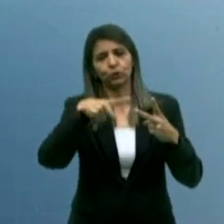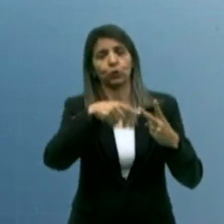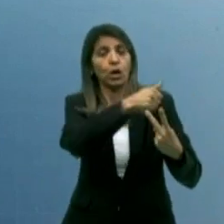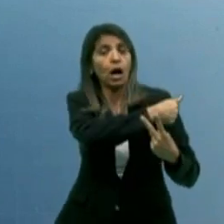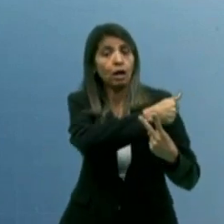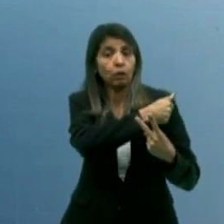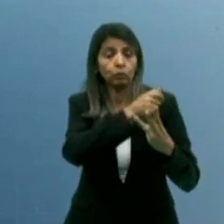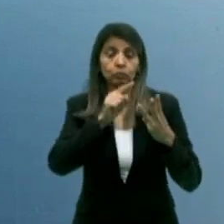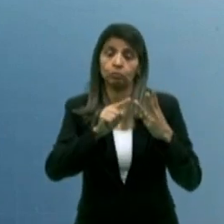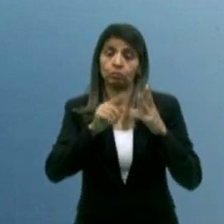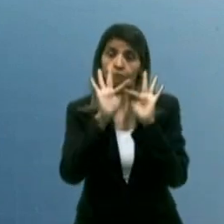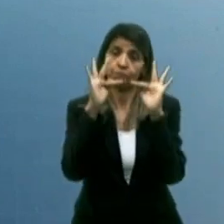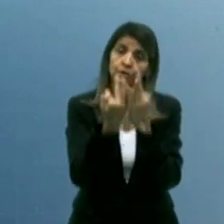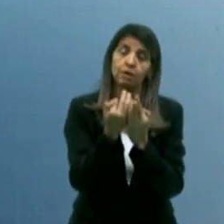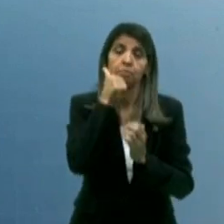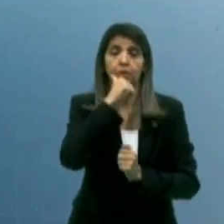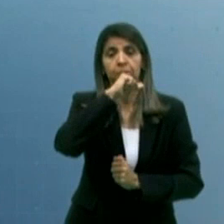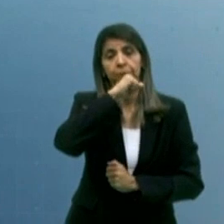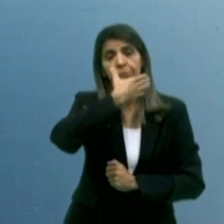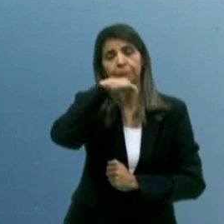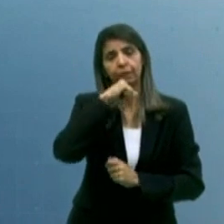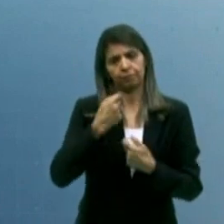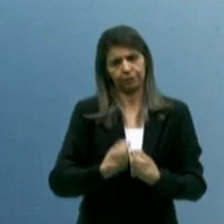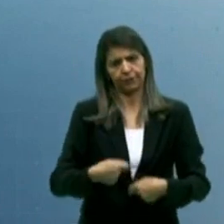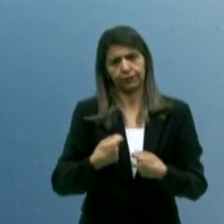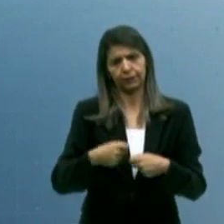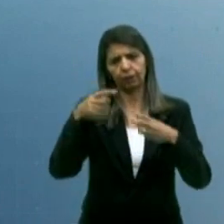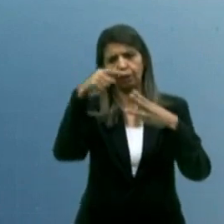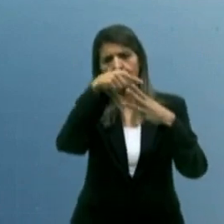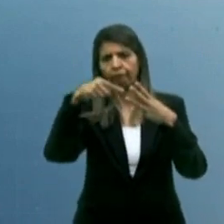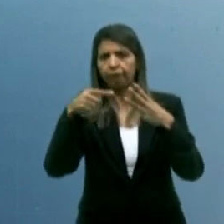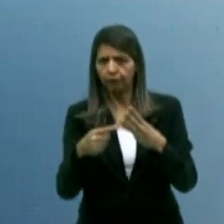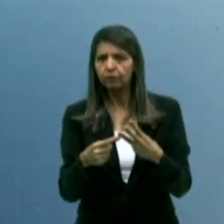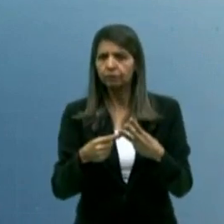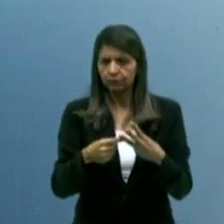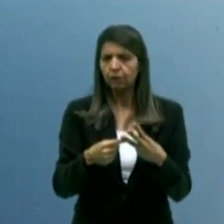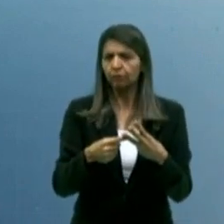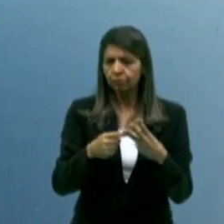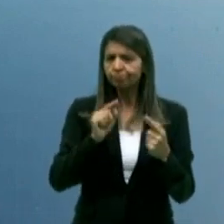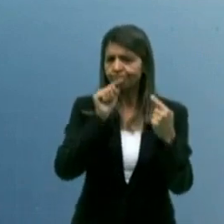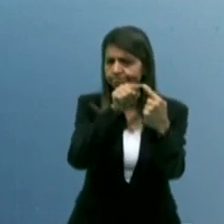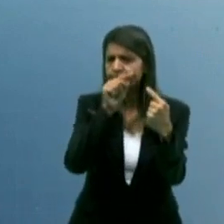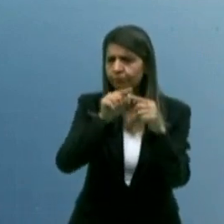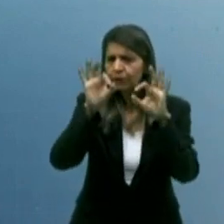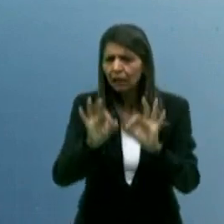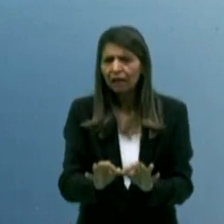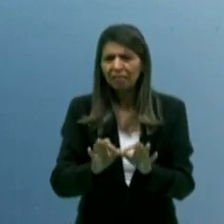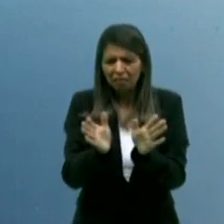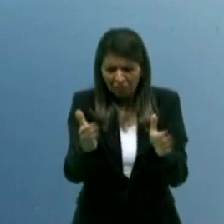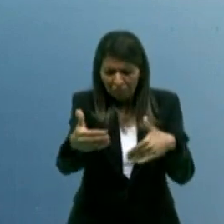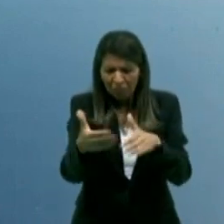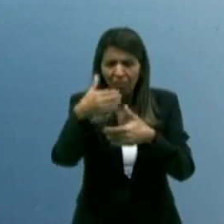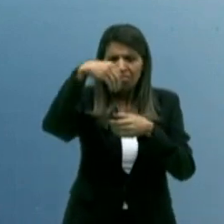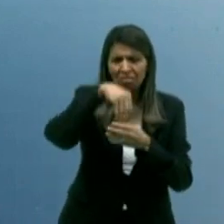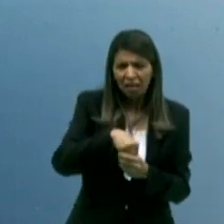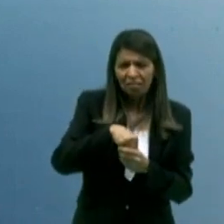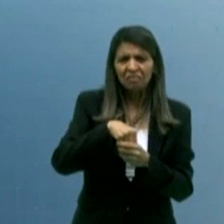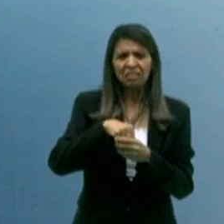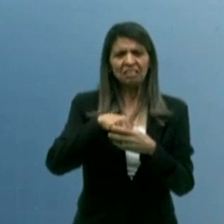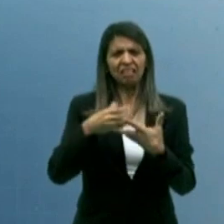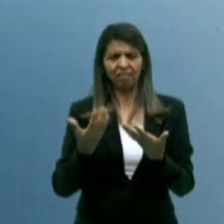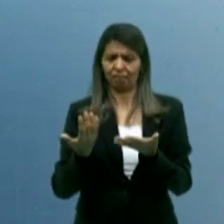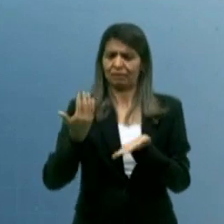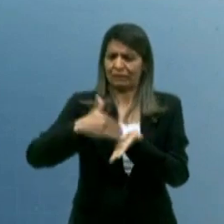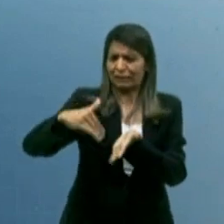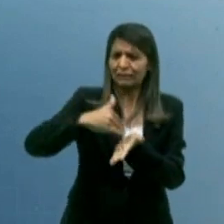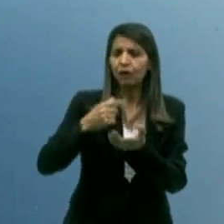gente entende que só a gente dentro de um gabinete, conversando com um político, com um secretário, sem